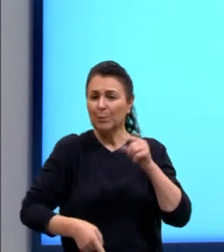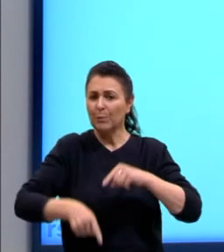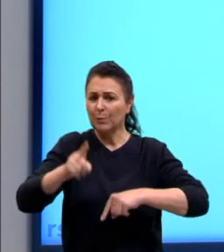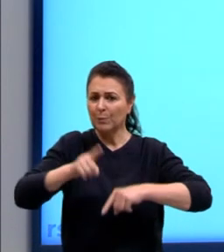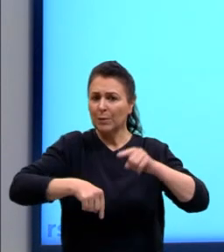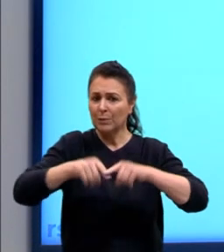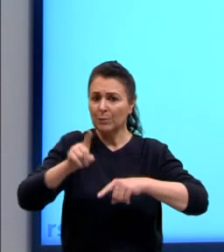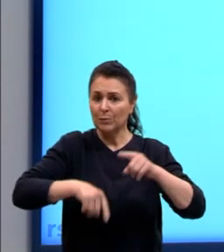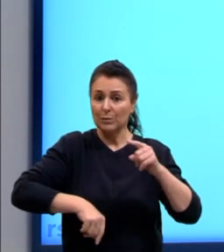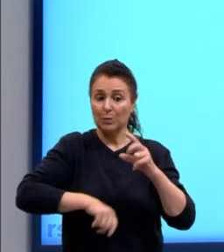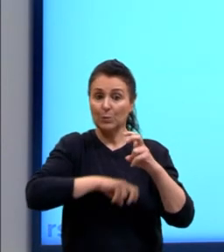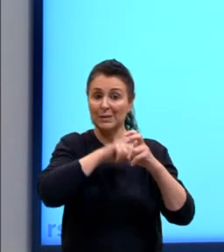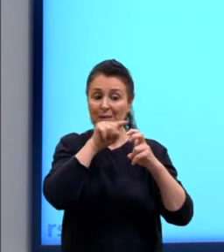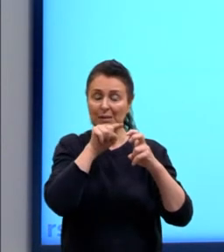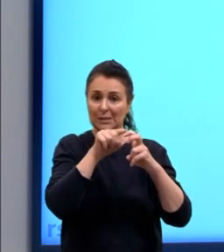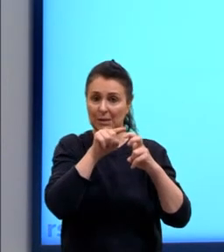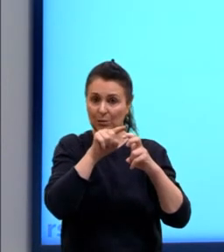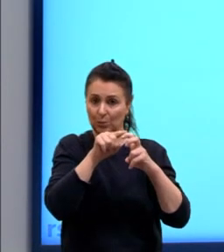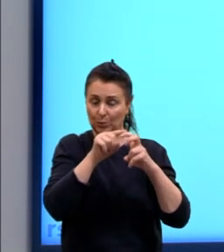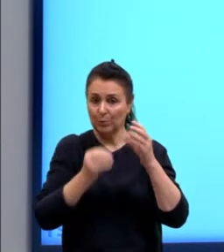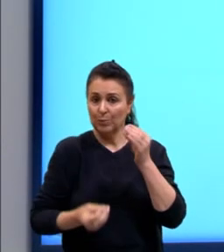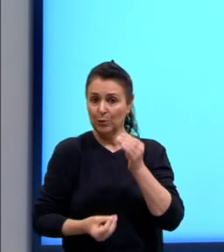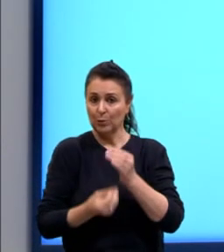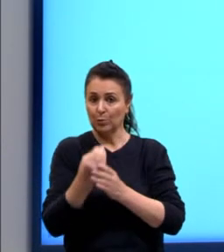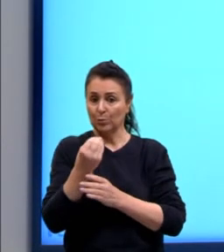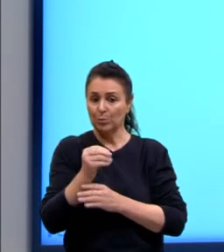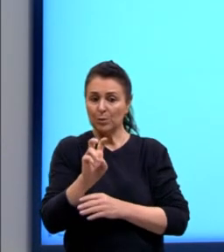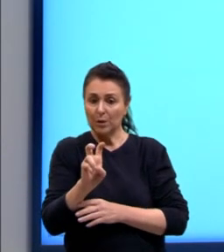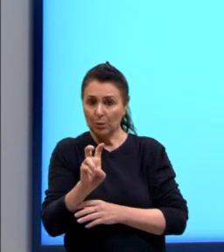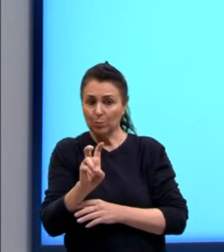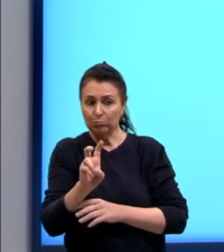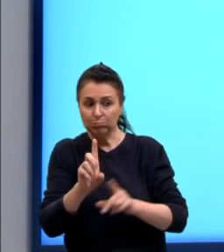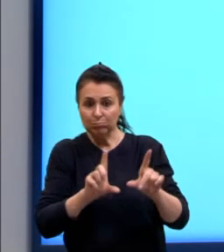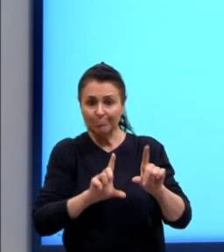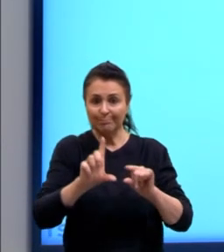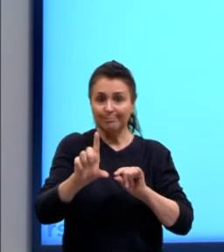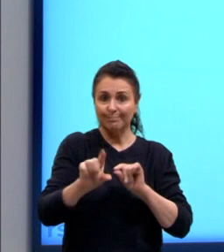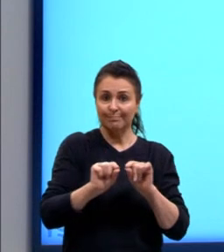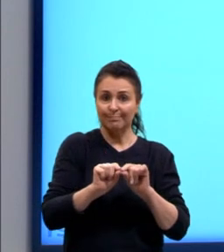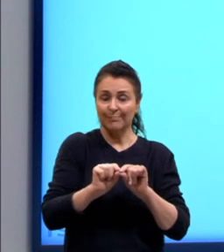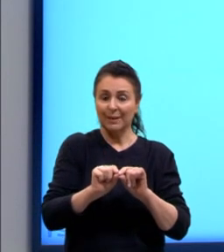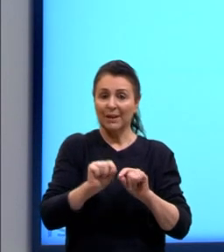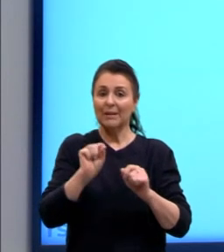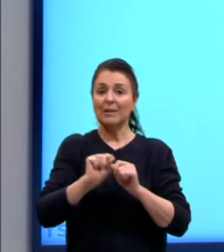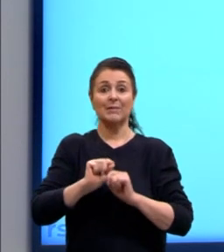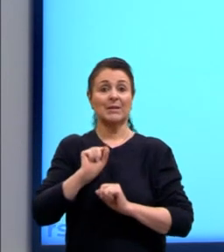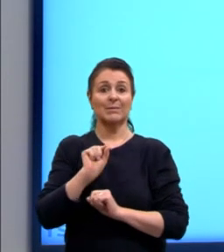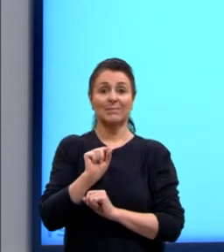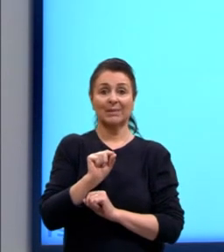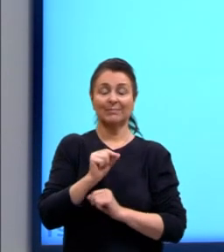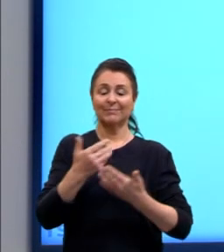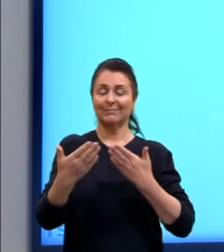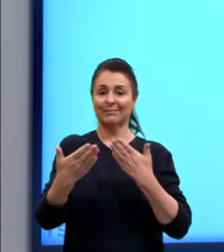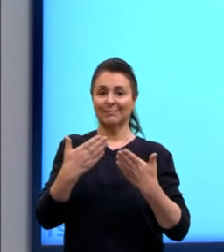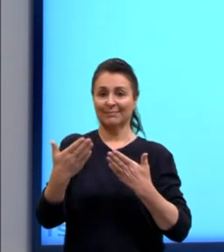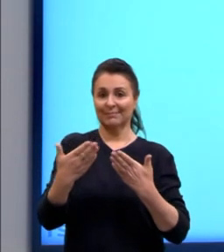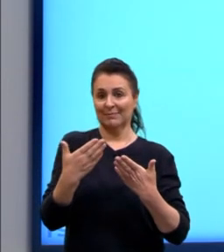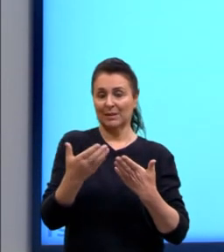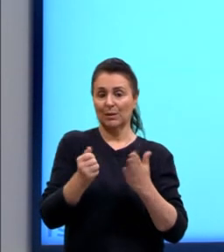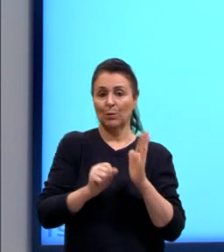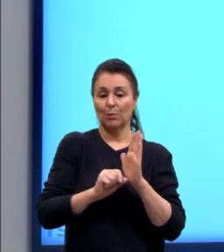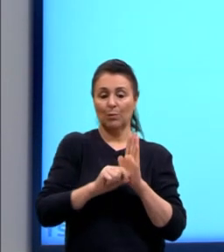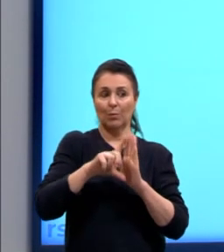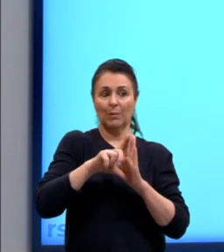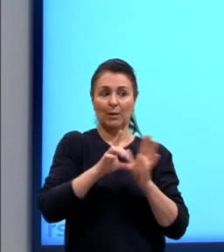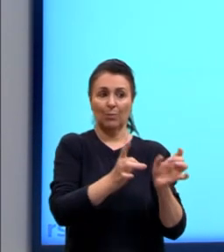temos, então, cinco produtos, portanto, cinco alternativas. Então, nós queremos o seguinte, nós vamos analisar o aumento ali